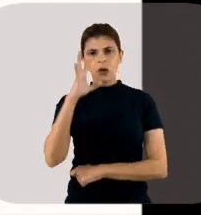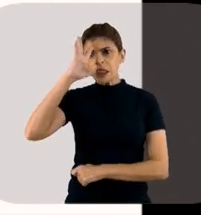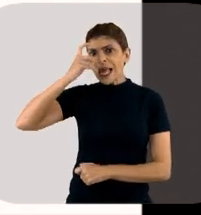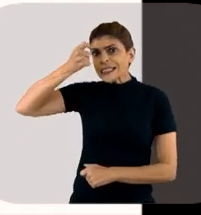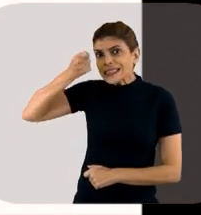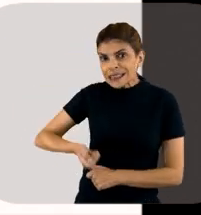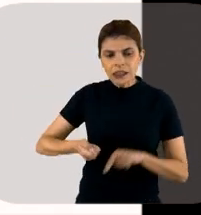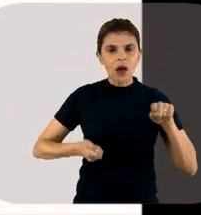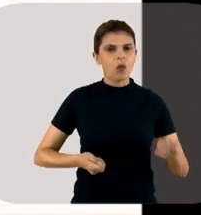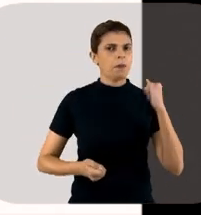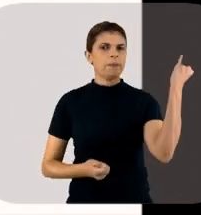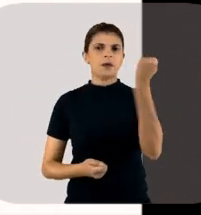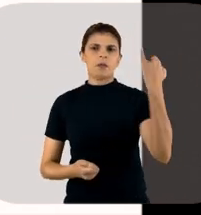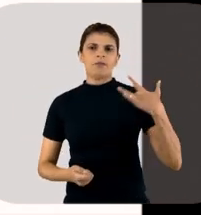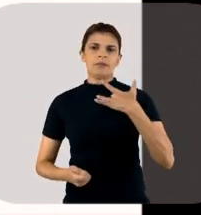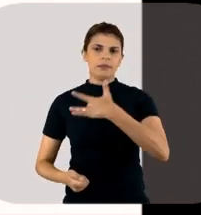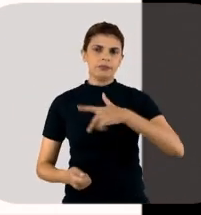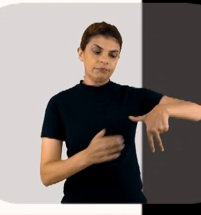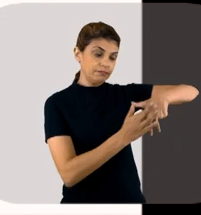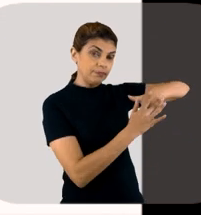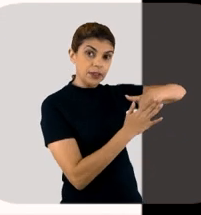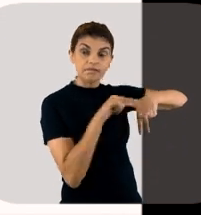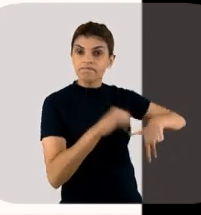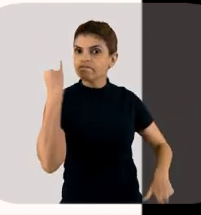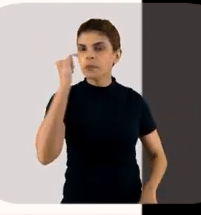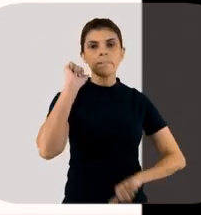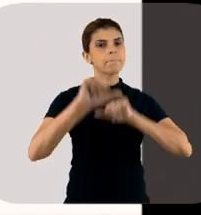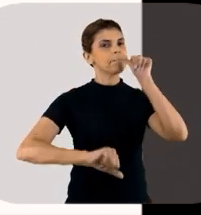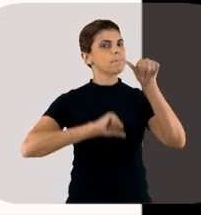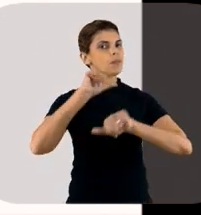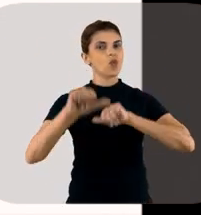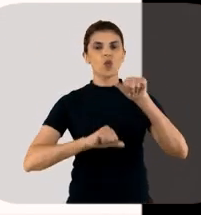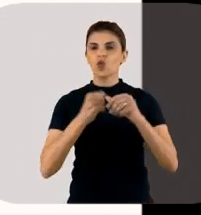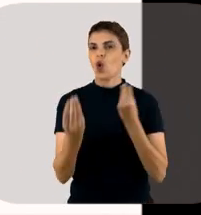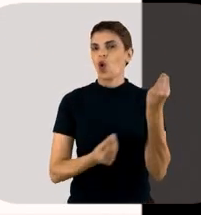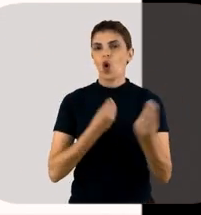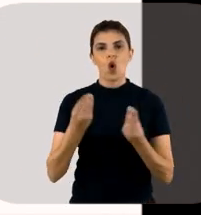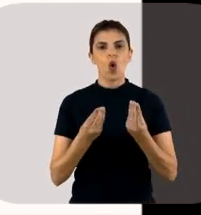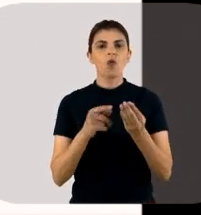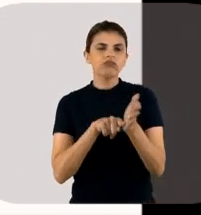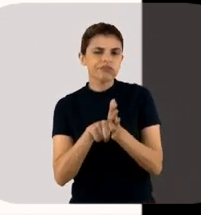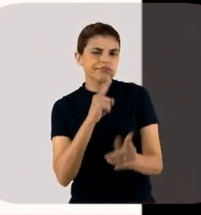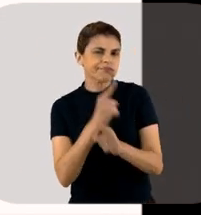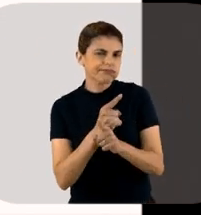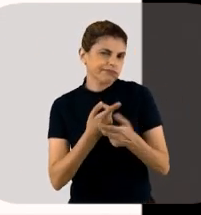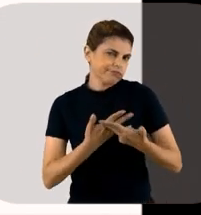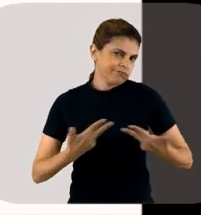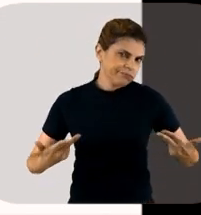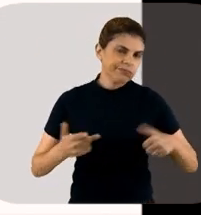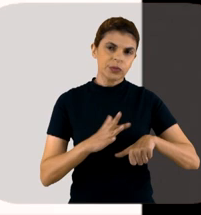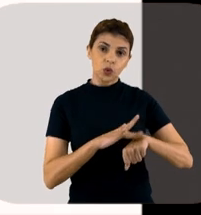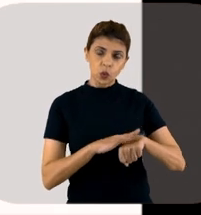Porque a tomada de decisão aqui é fundamental. Isso muda muito o prognóstico.